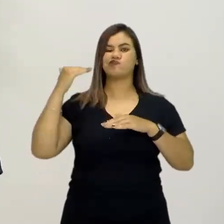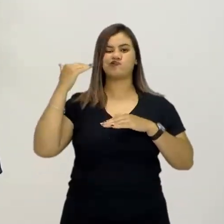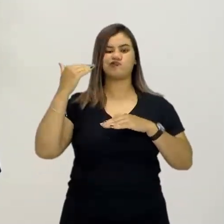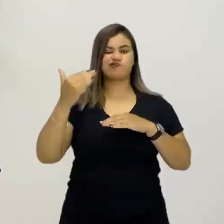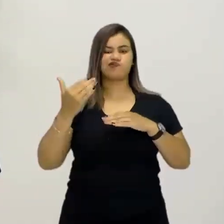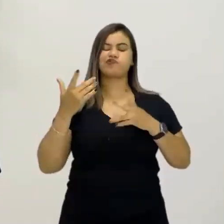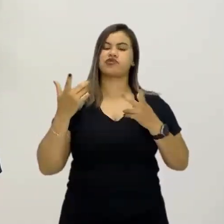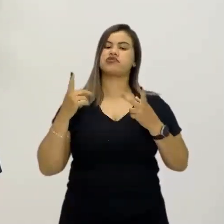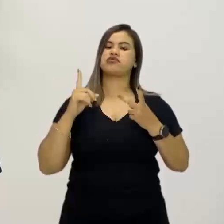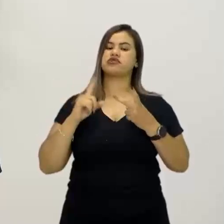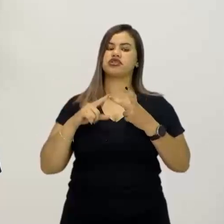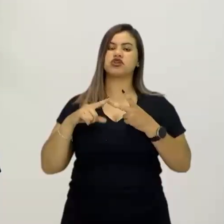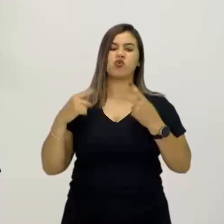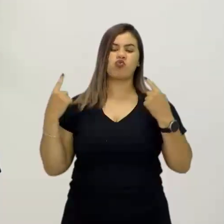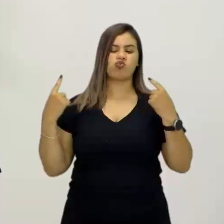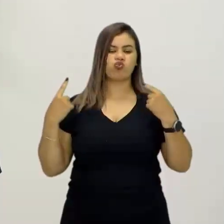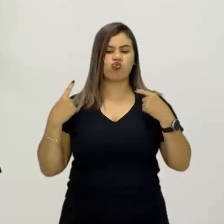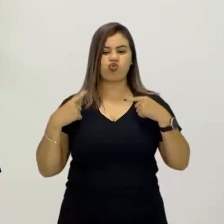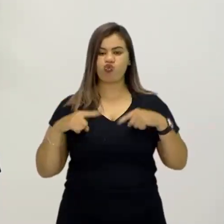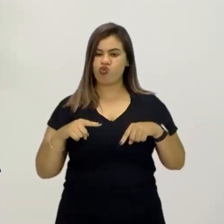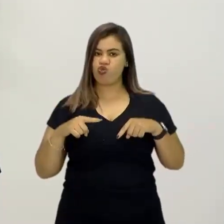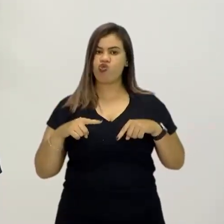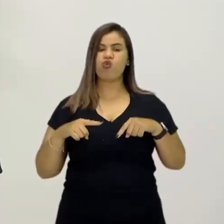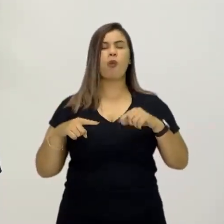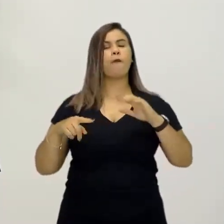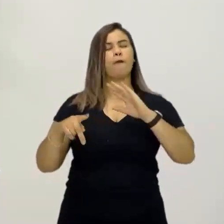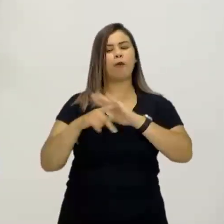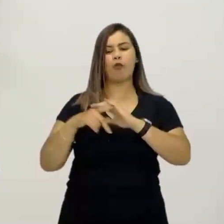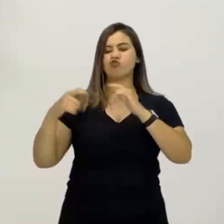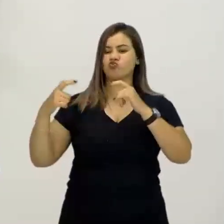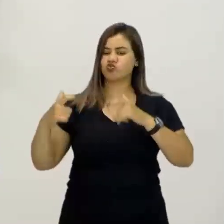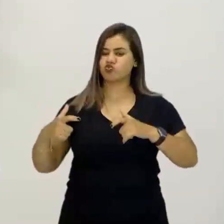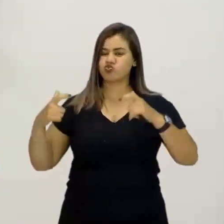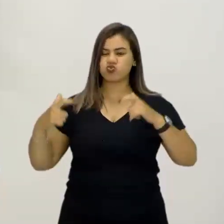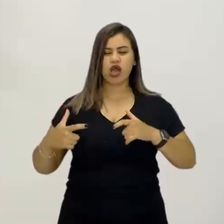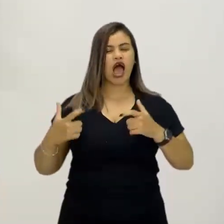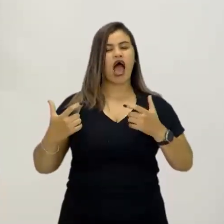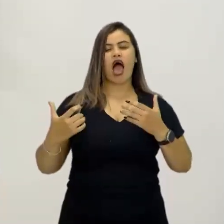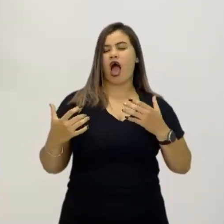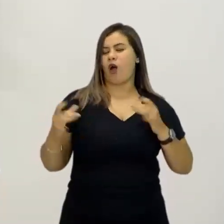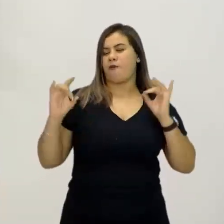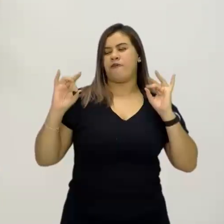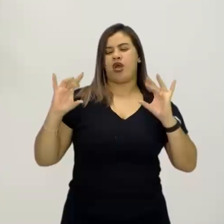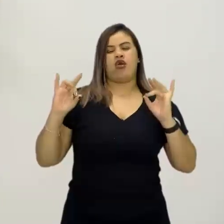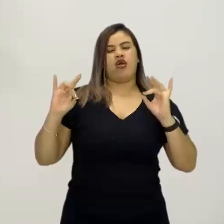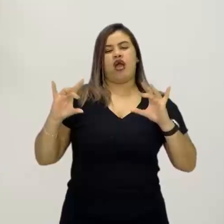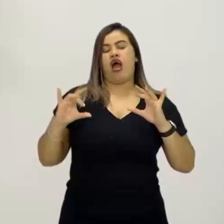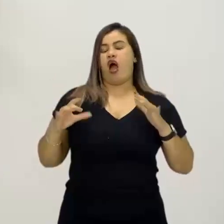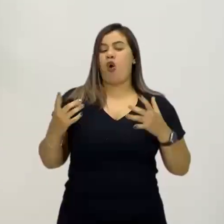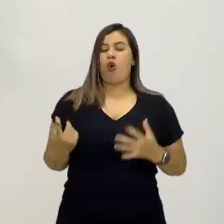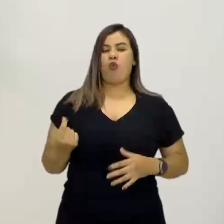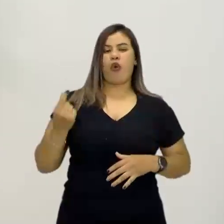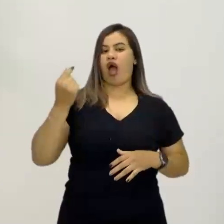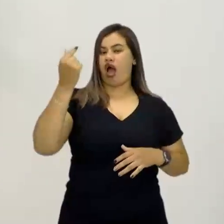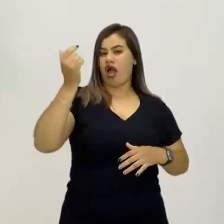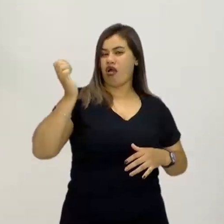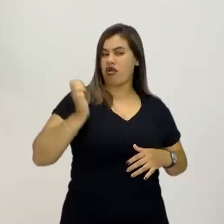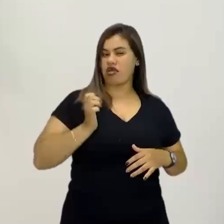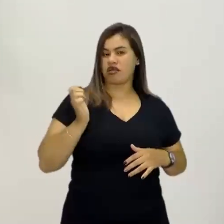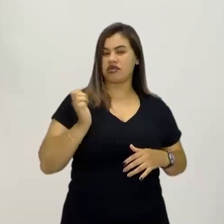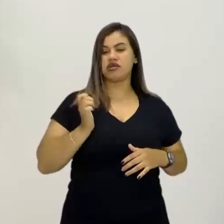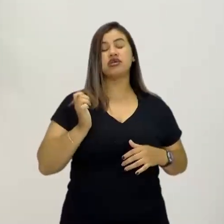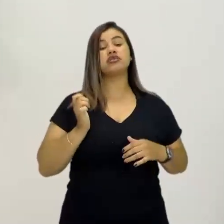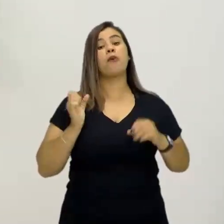a disputa por um espaço, por um prestígio, por riquezas. Então, a riqueza, ela pode ser uma riqueza